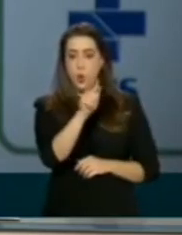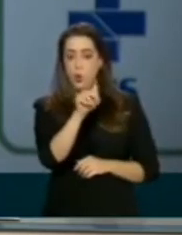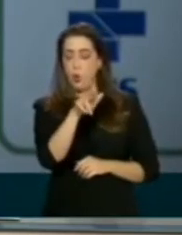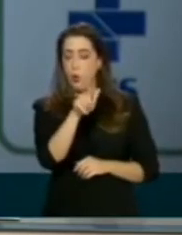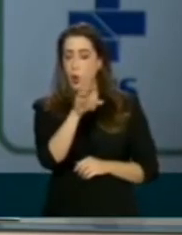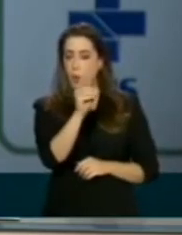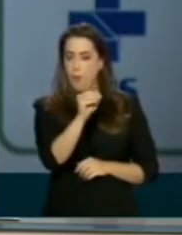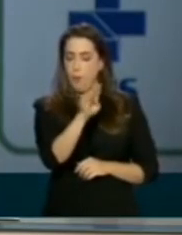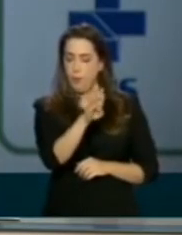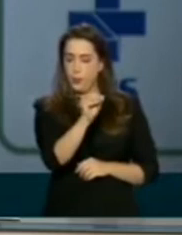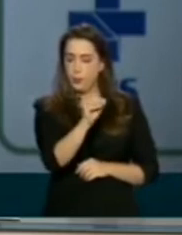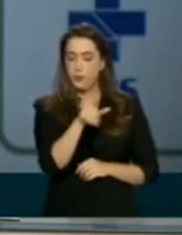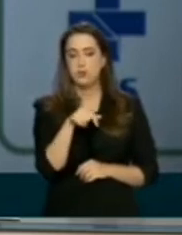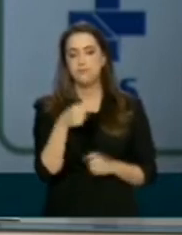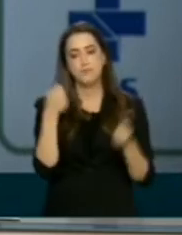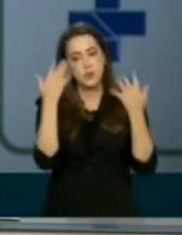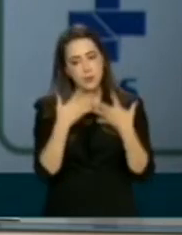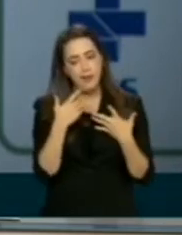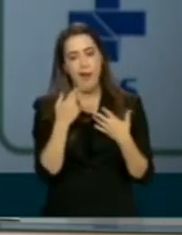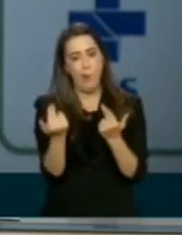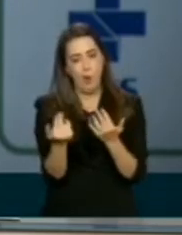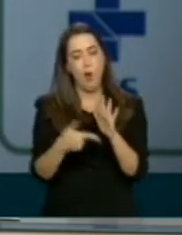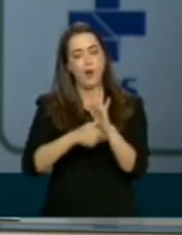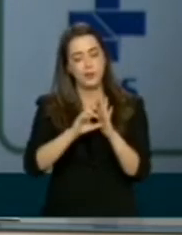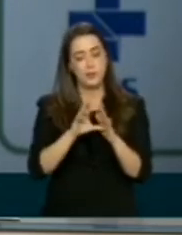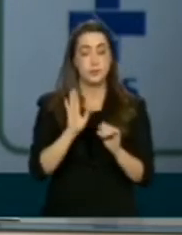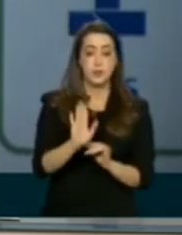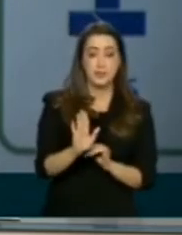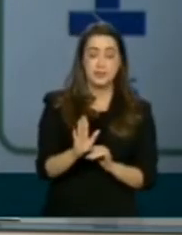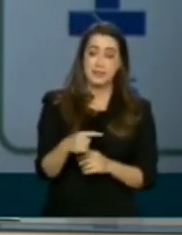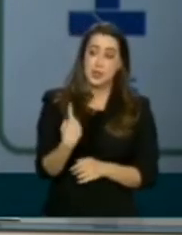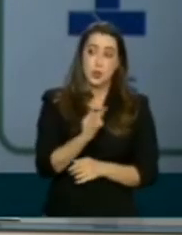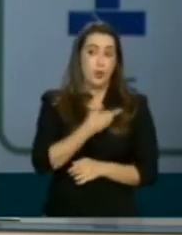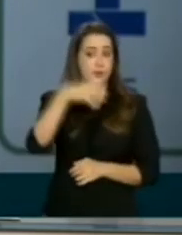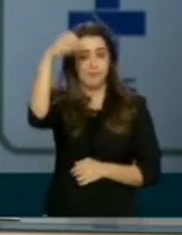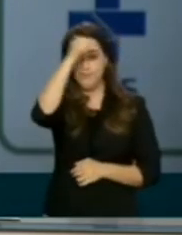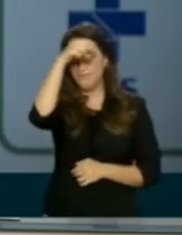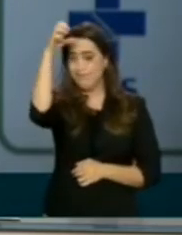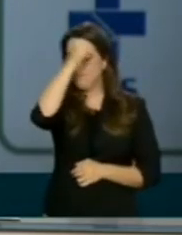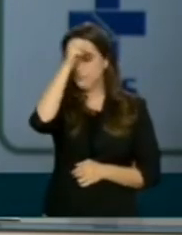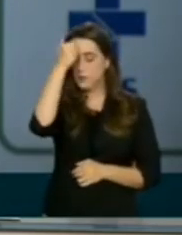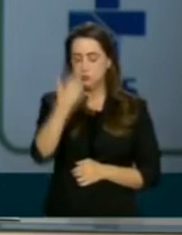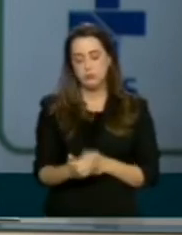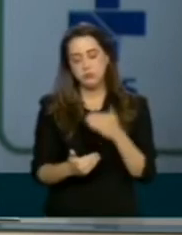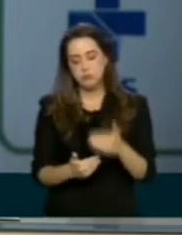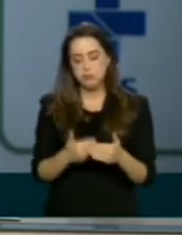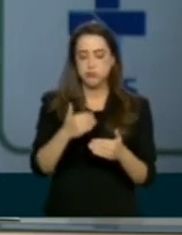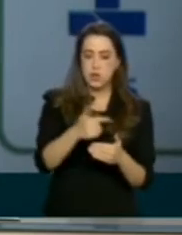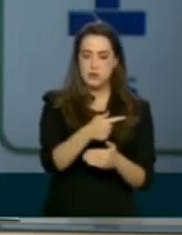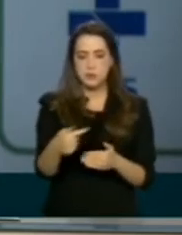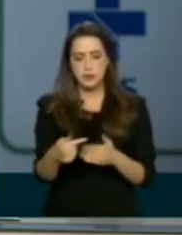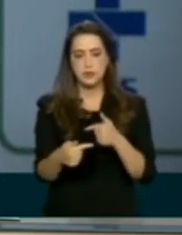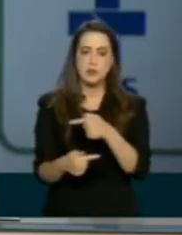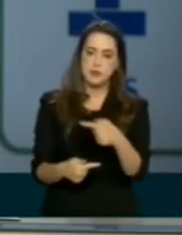Paula, eu vou começar para você exatamente como eu falei na resposta anterior. A cada semana, nós aprendemos um pouco mais sobre essa